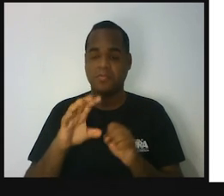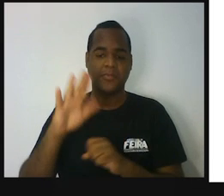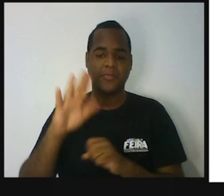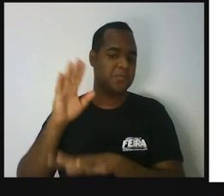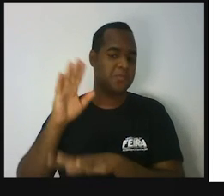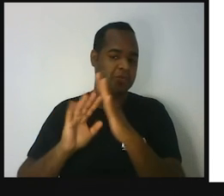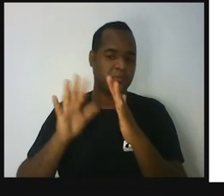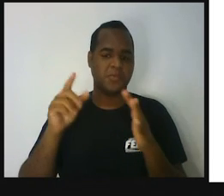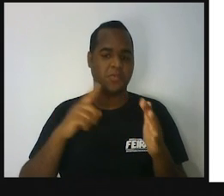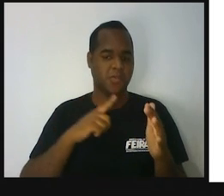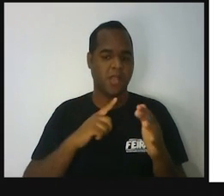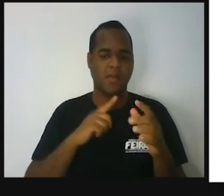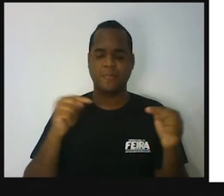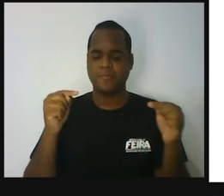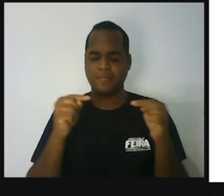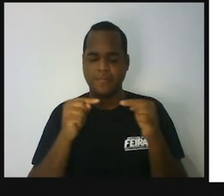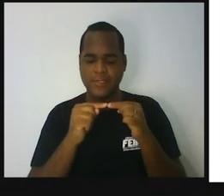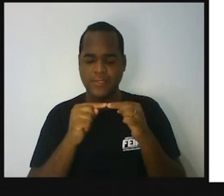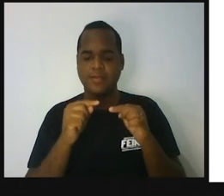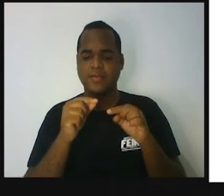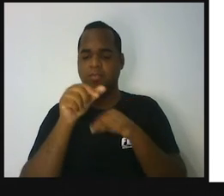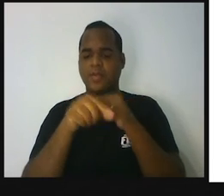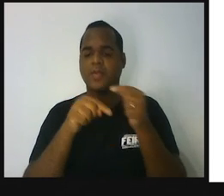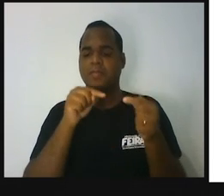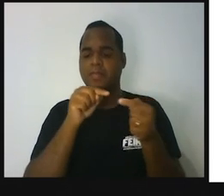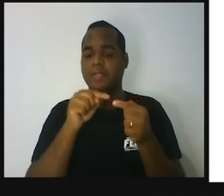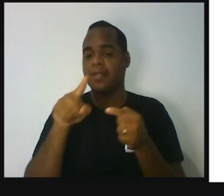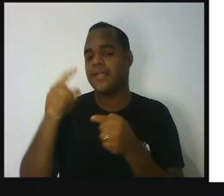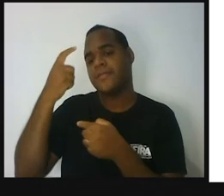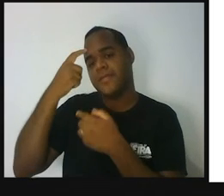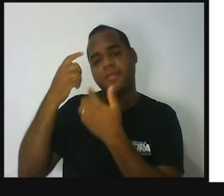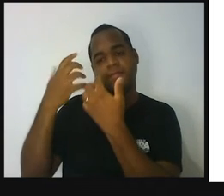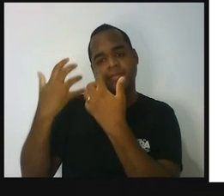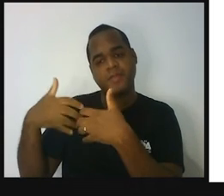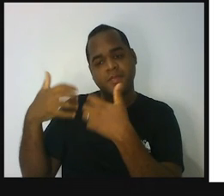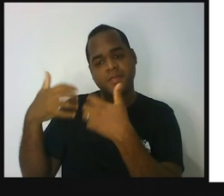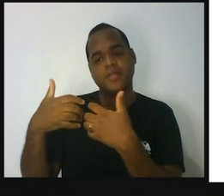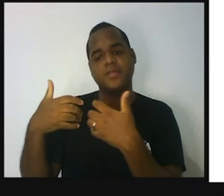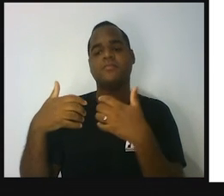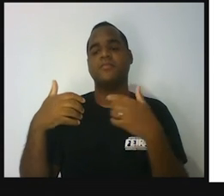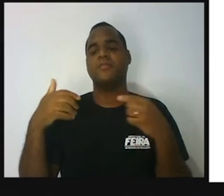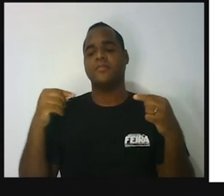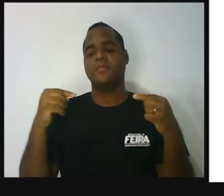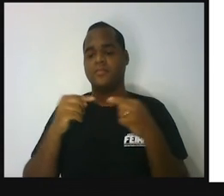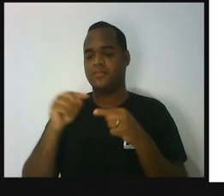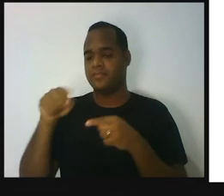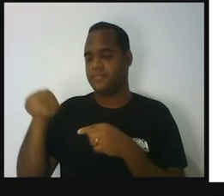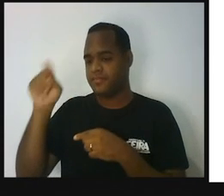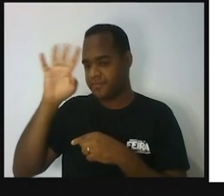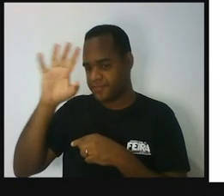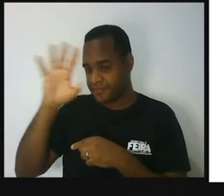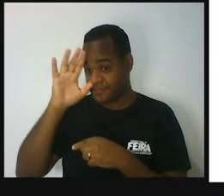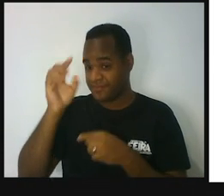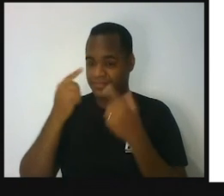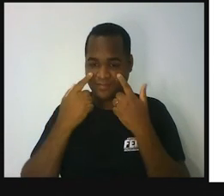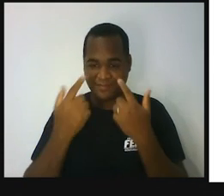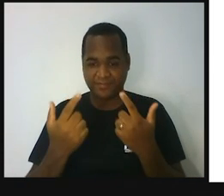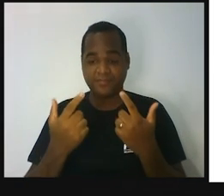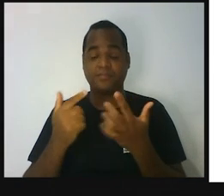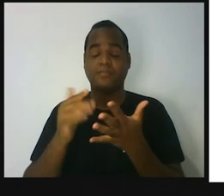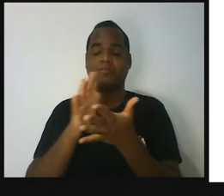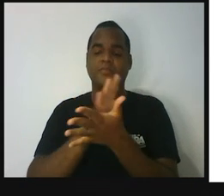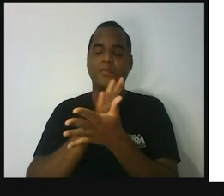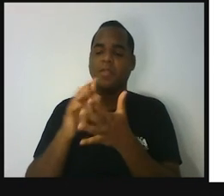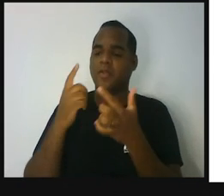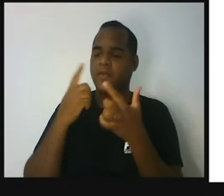é possível aplicar o raciocínio da probabilidade, como a gente viu em algumas aqui. Fazendo esse